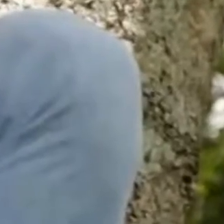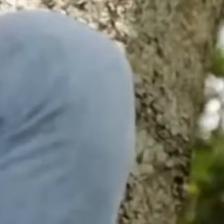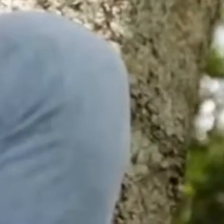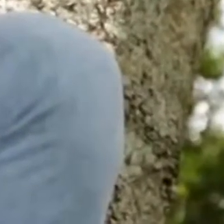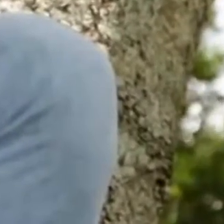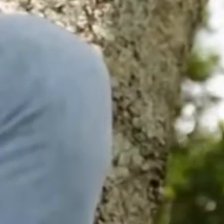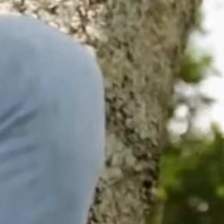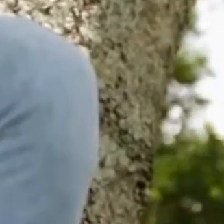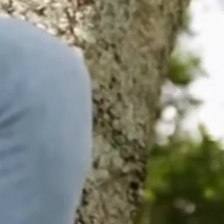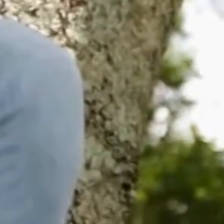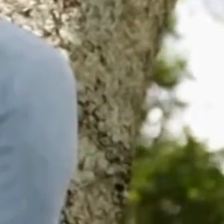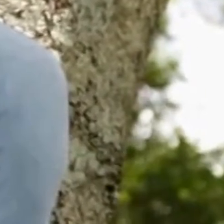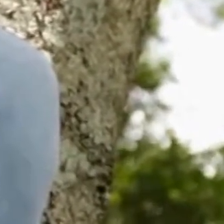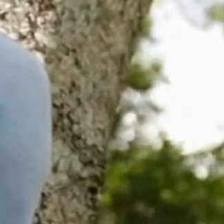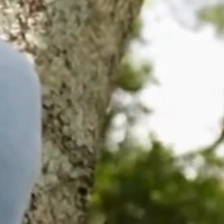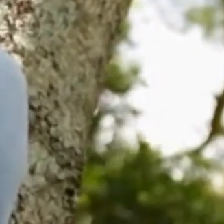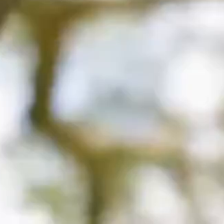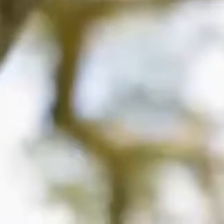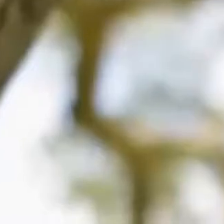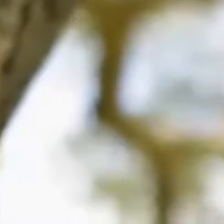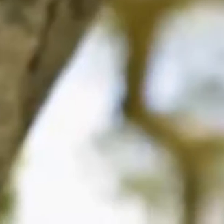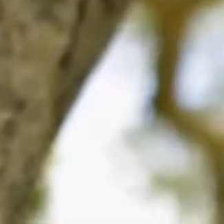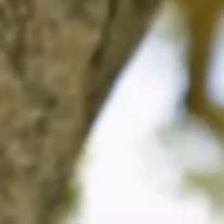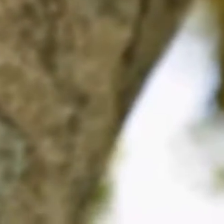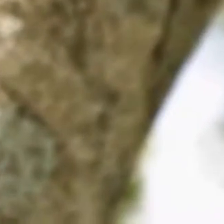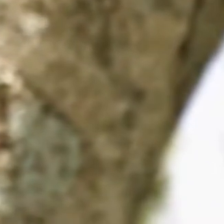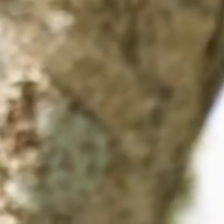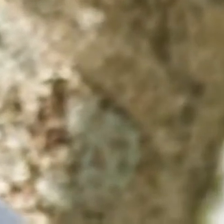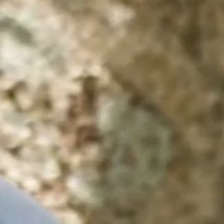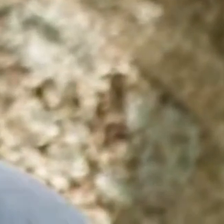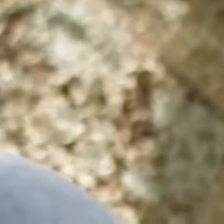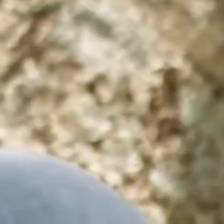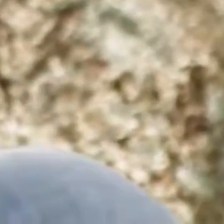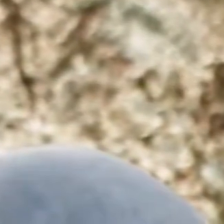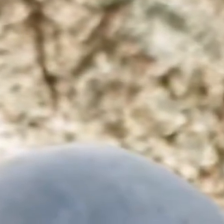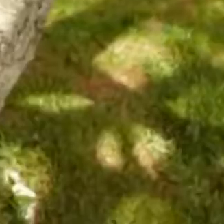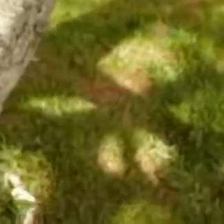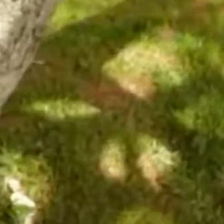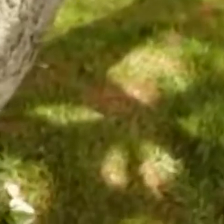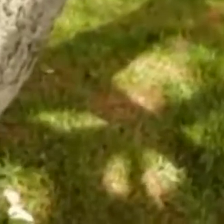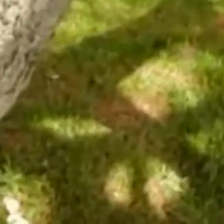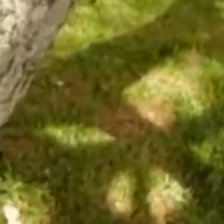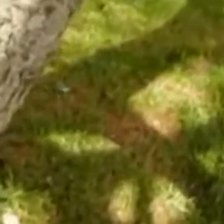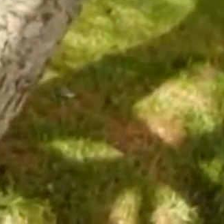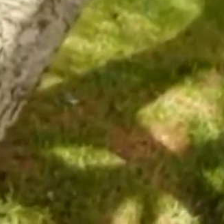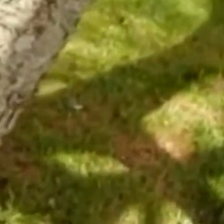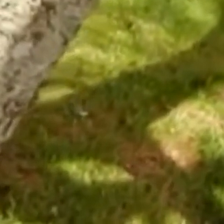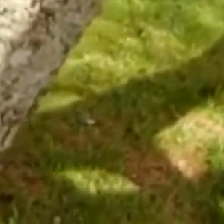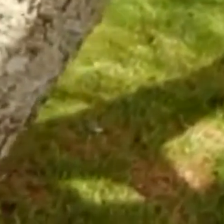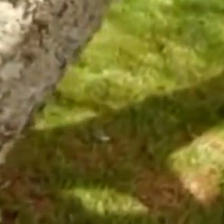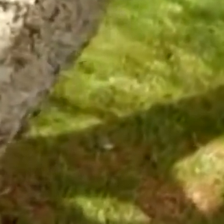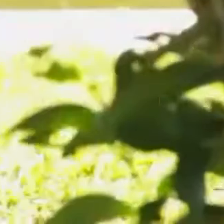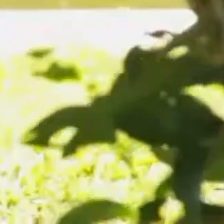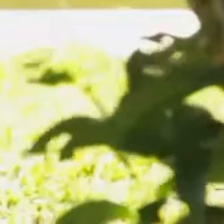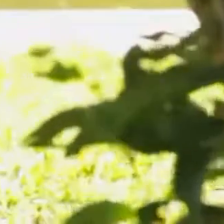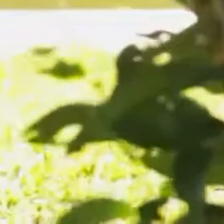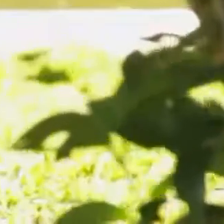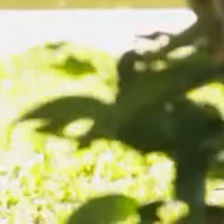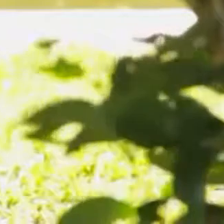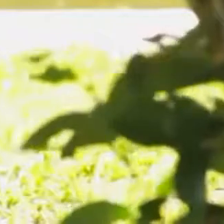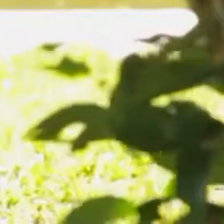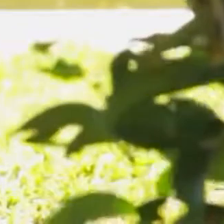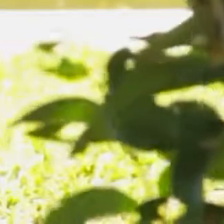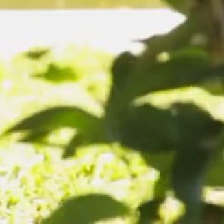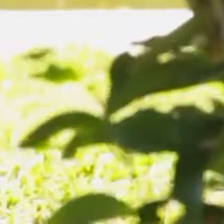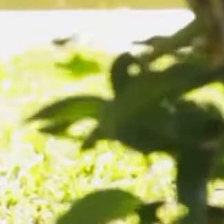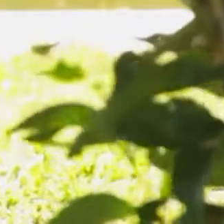outros incômodos com o cio, como a ameação nervosa das gatas. O Compata recomenda a castração cirúrgica dos seus animais. Além de ser responsável, é